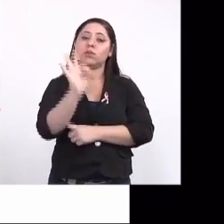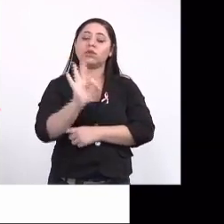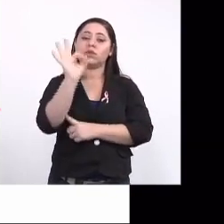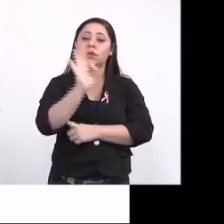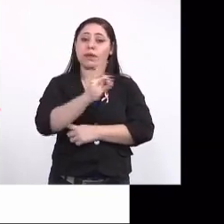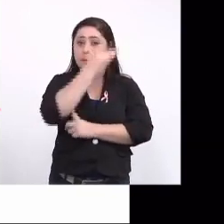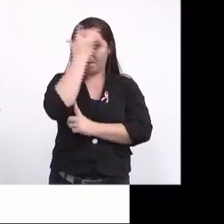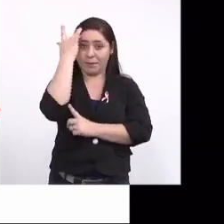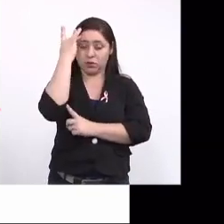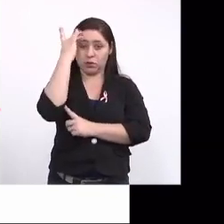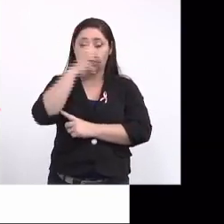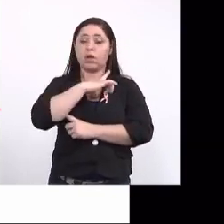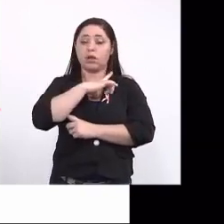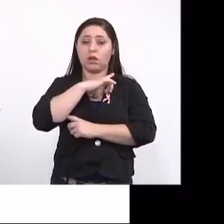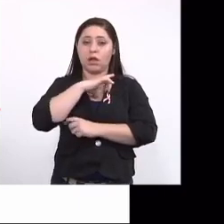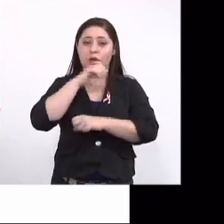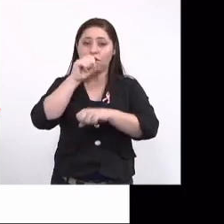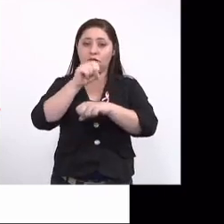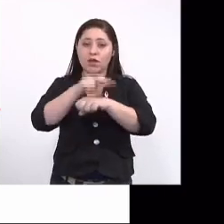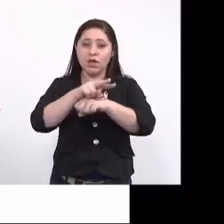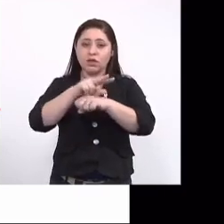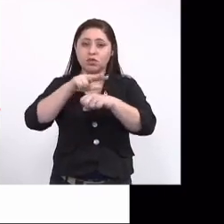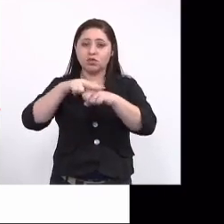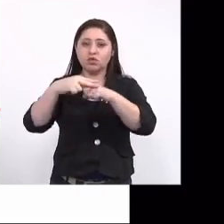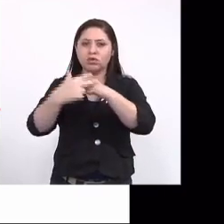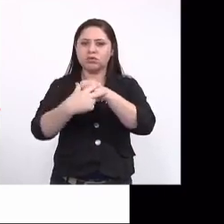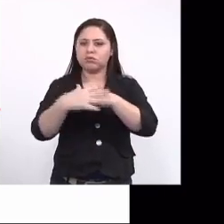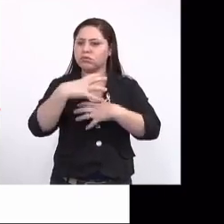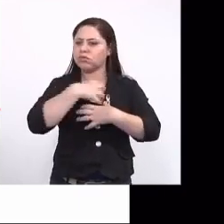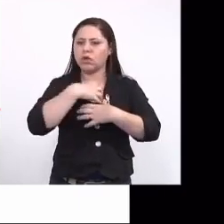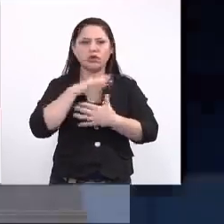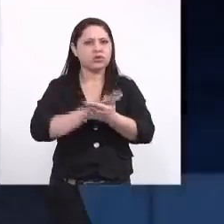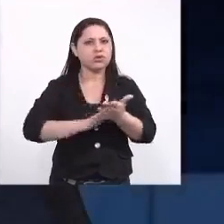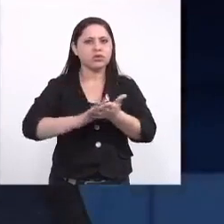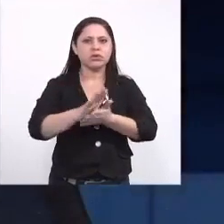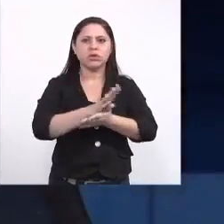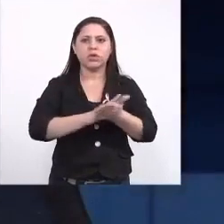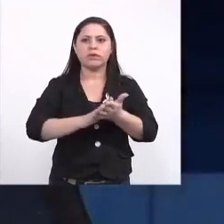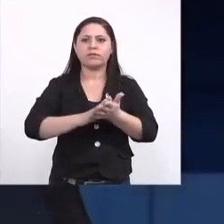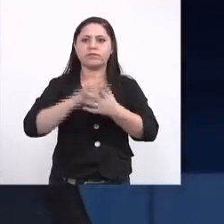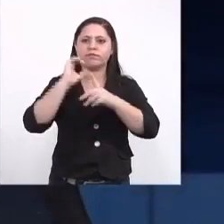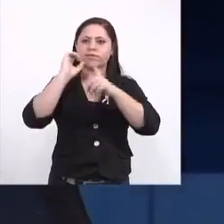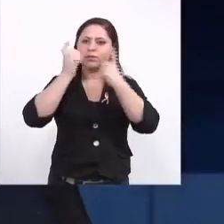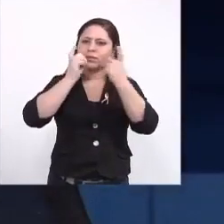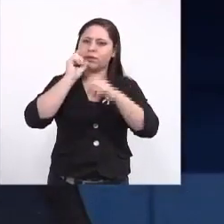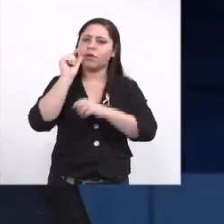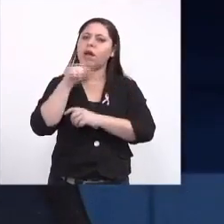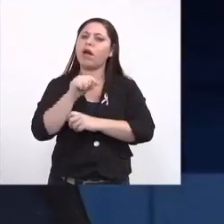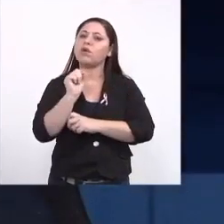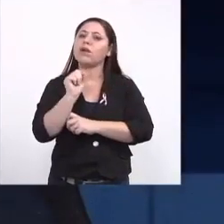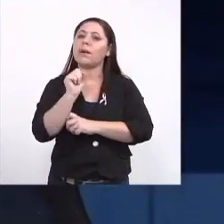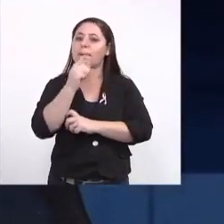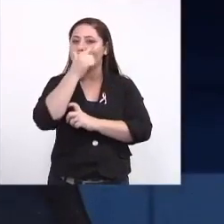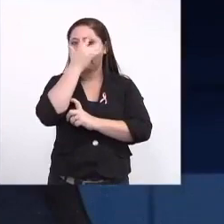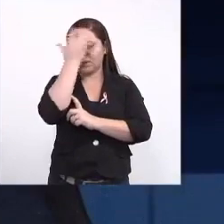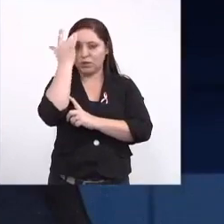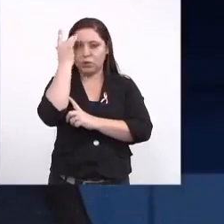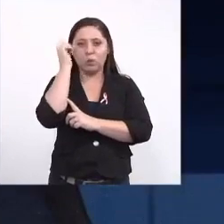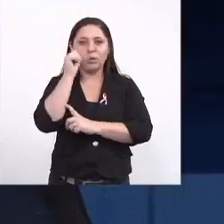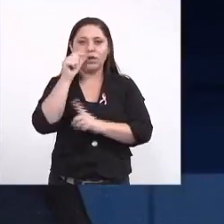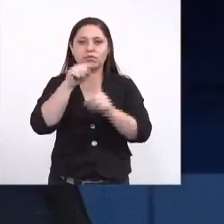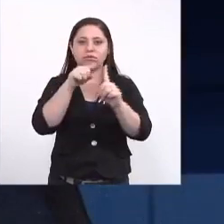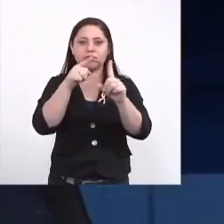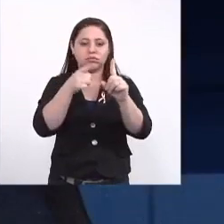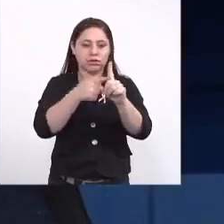das pessoas que são infectadas pelo Zika são assintomáticas. E a nossa preocupação grande aqui é com as gestantes. Porque a